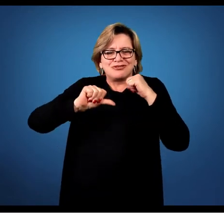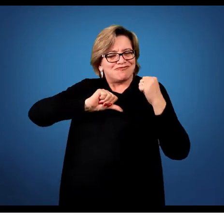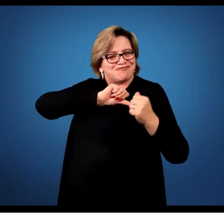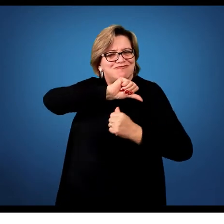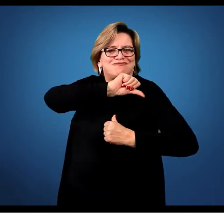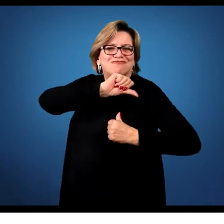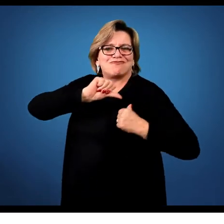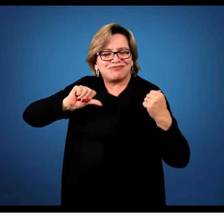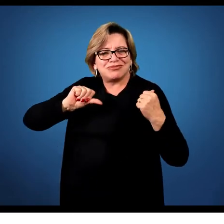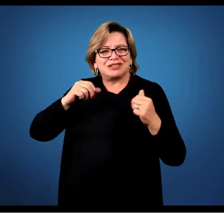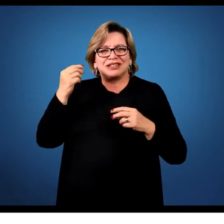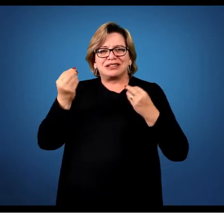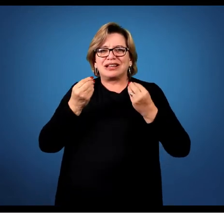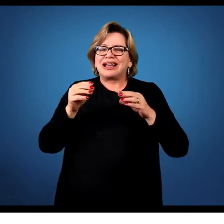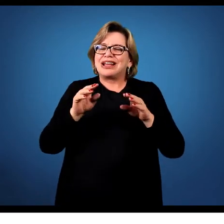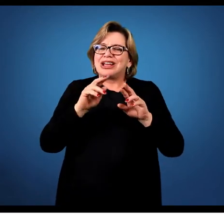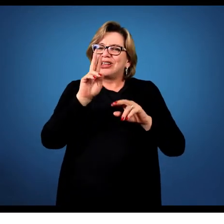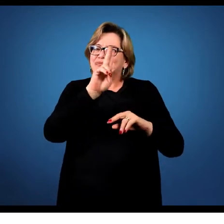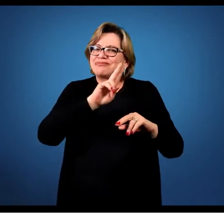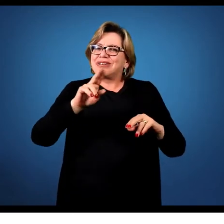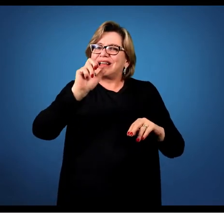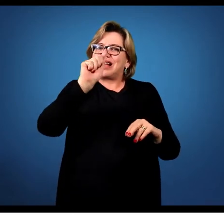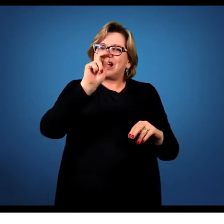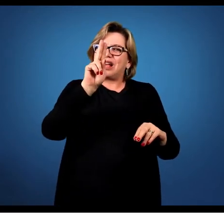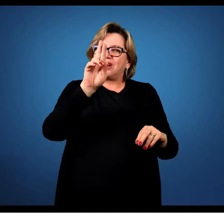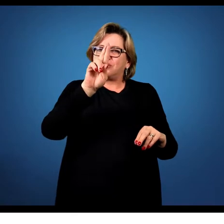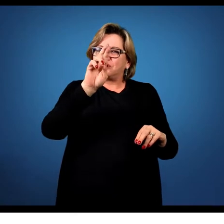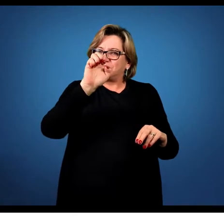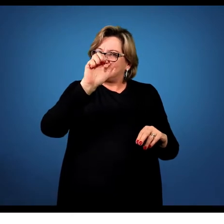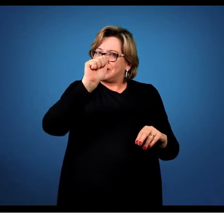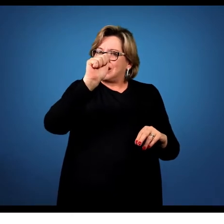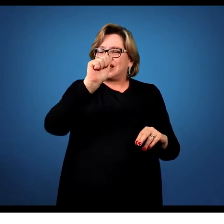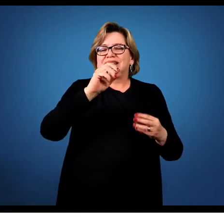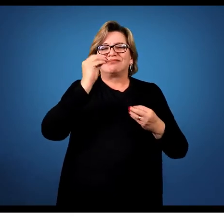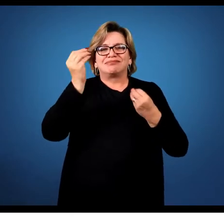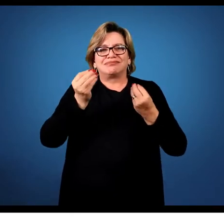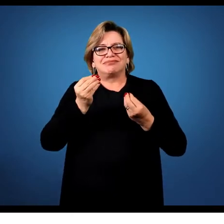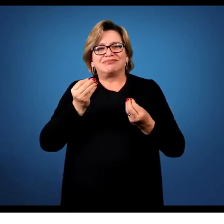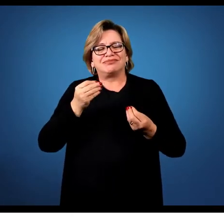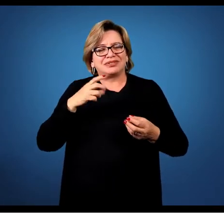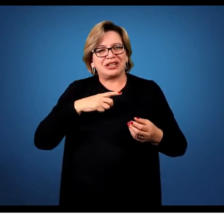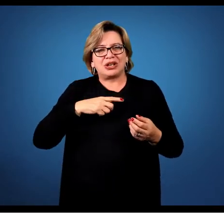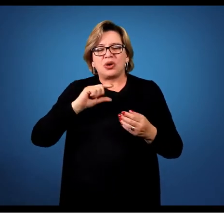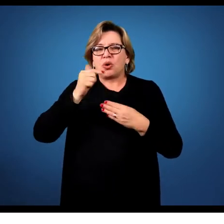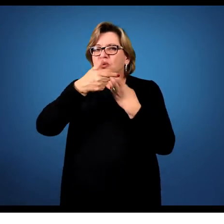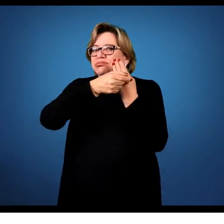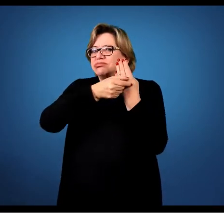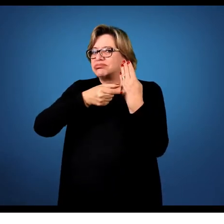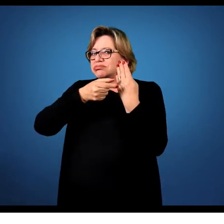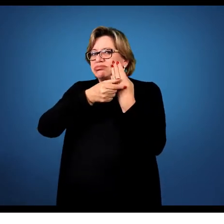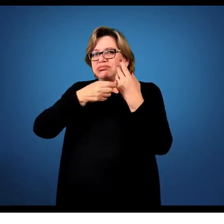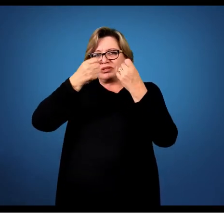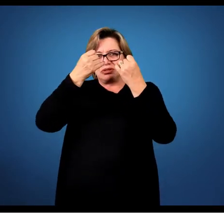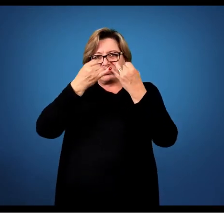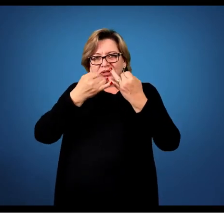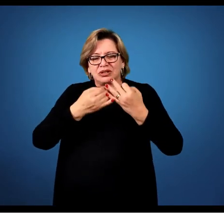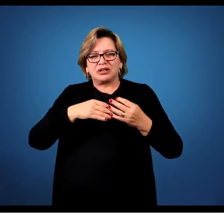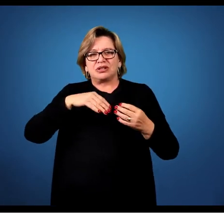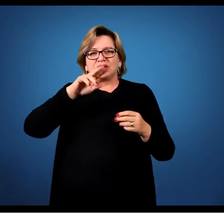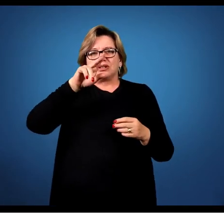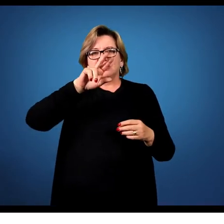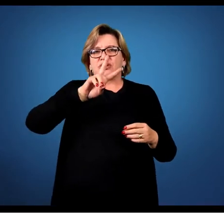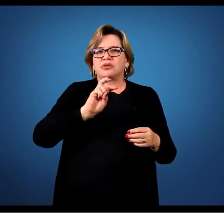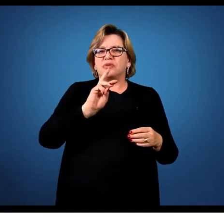Então a áurea também abordada por tantos outros teóricos, como o Benjamin também, Walter